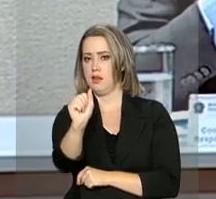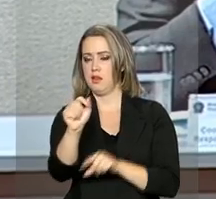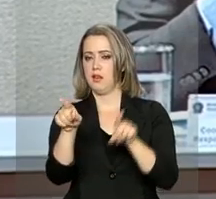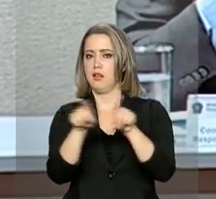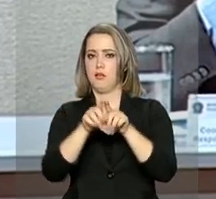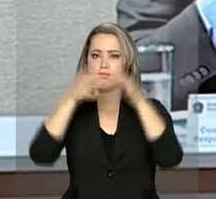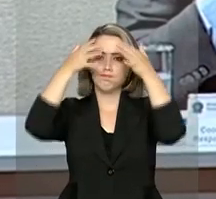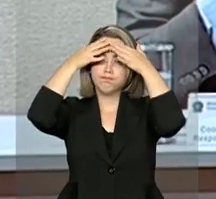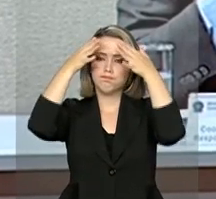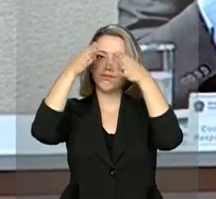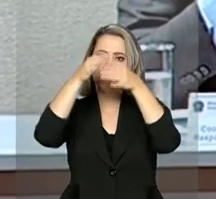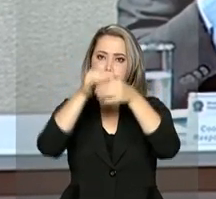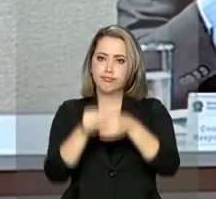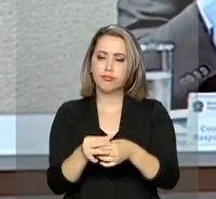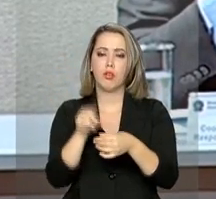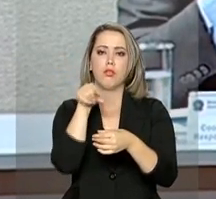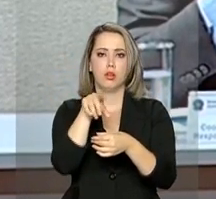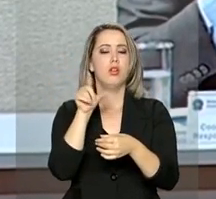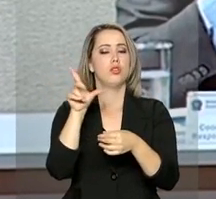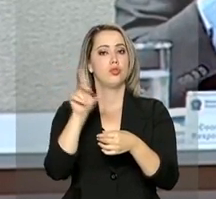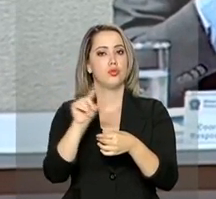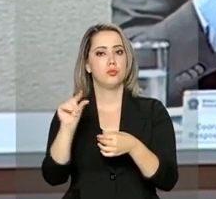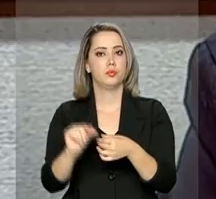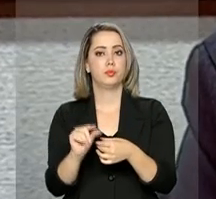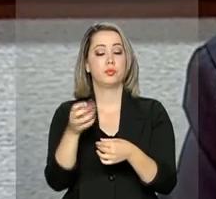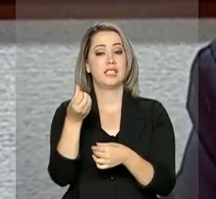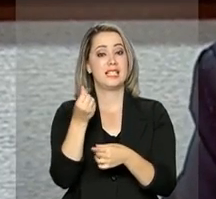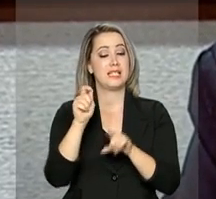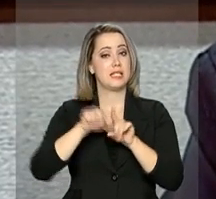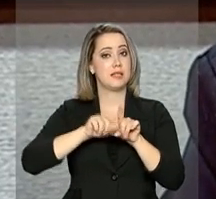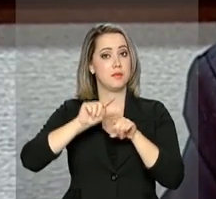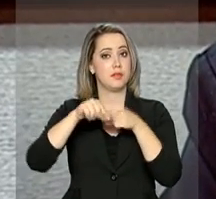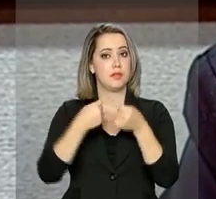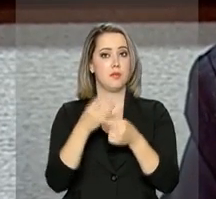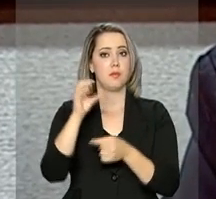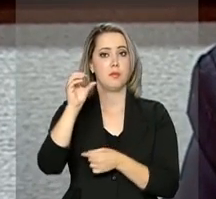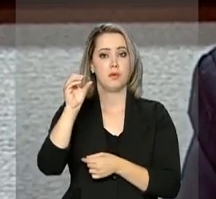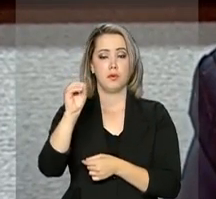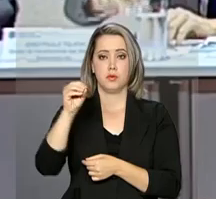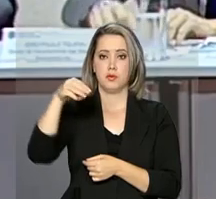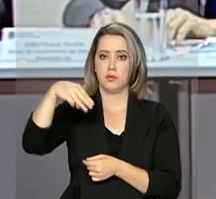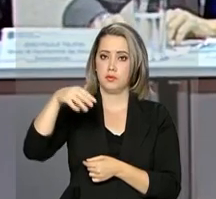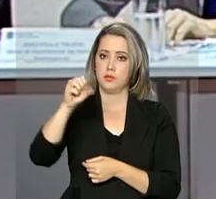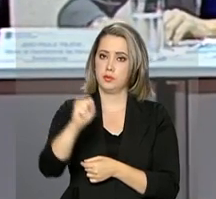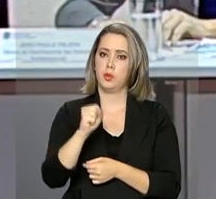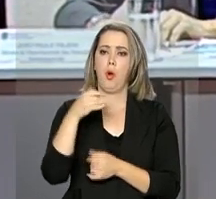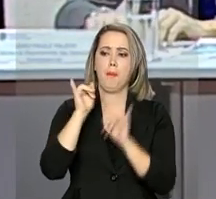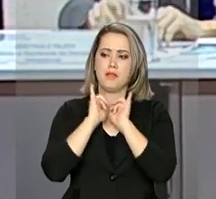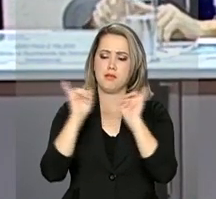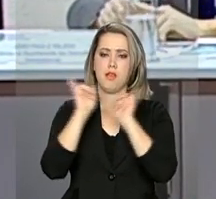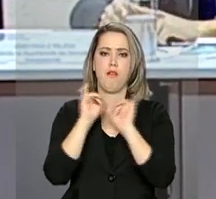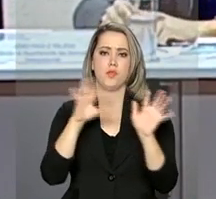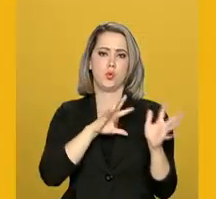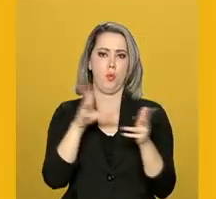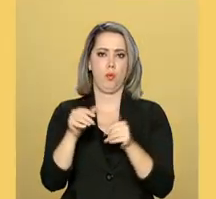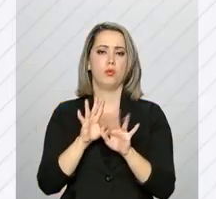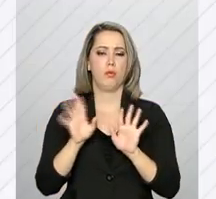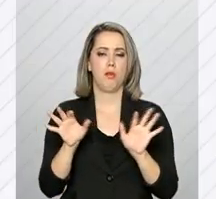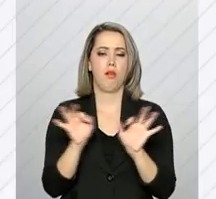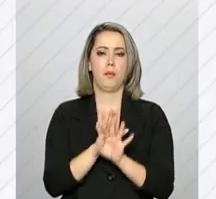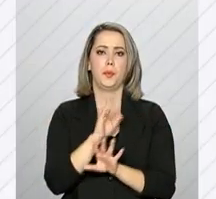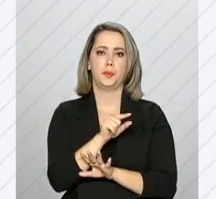meses depois que a Organização Mundial da Saúde suspendeu o estado de emergência internacional pelo vírus.